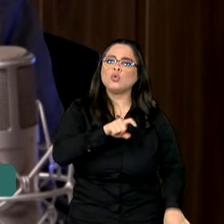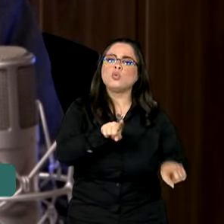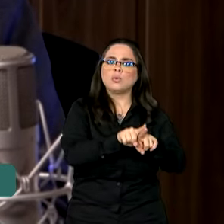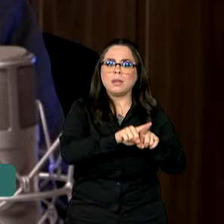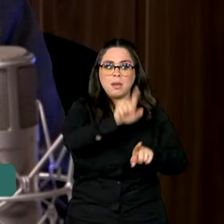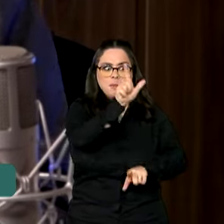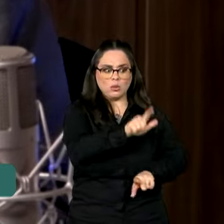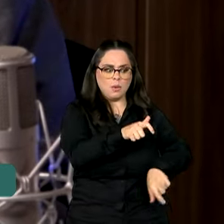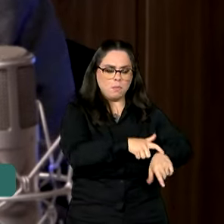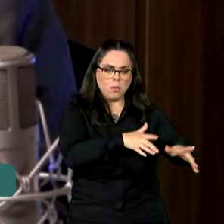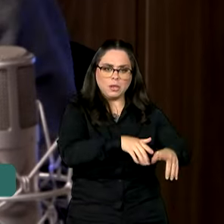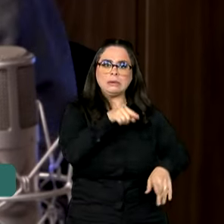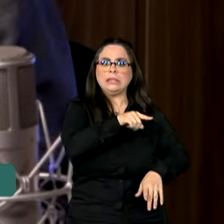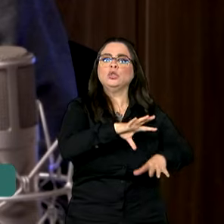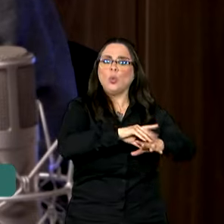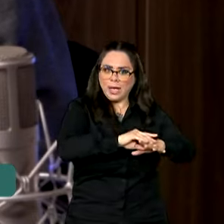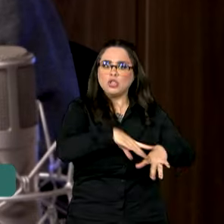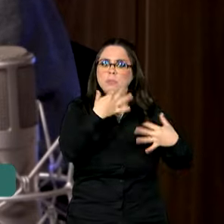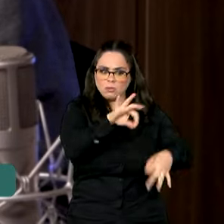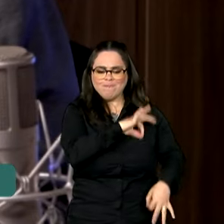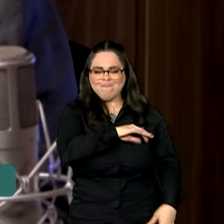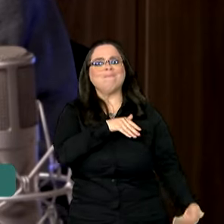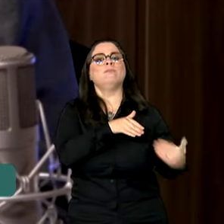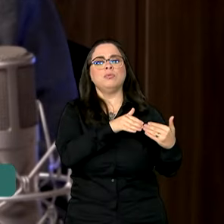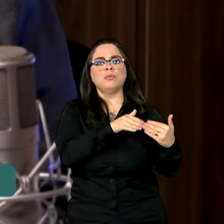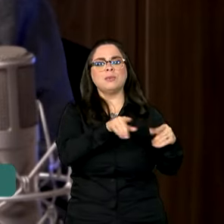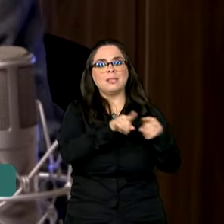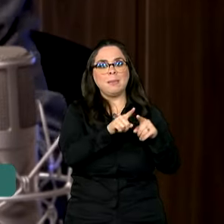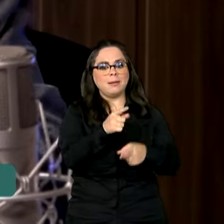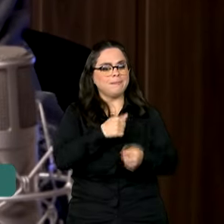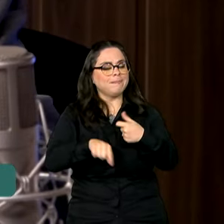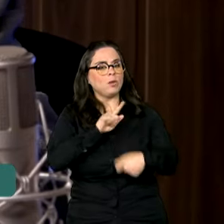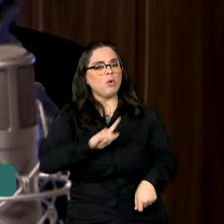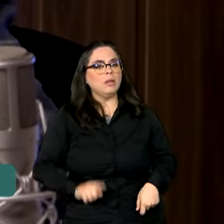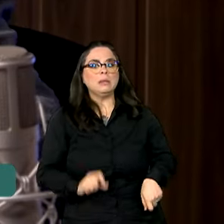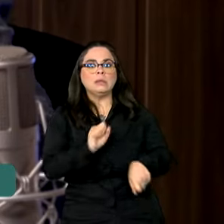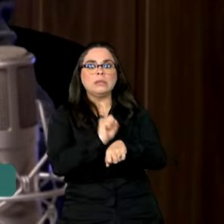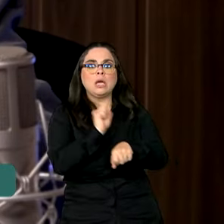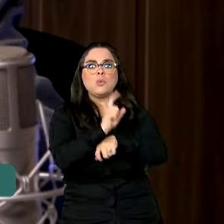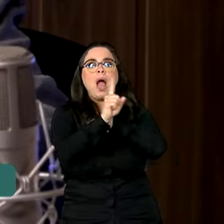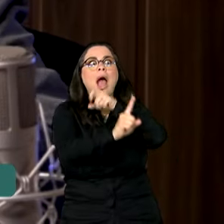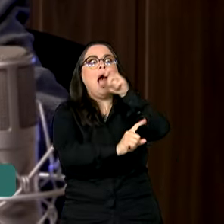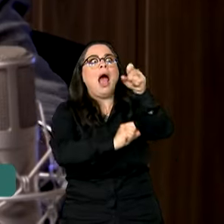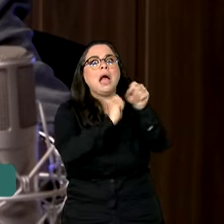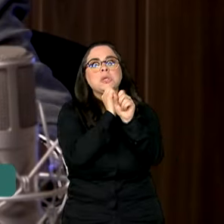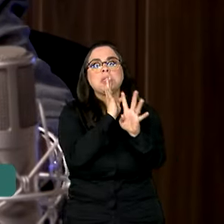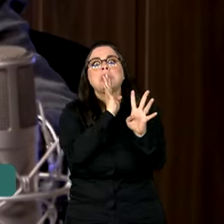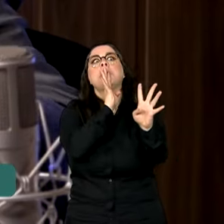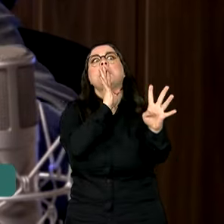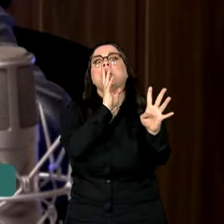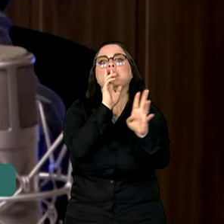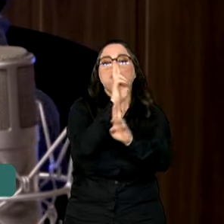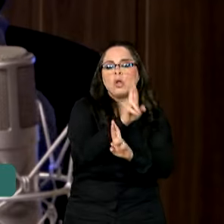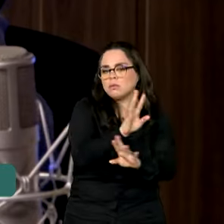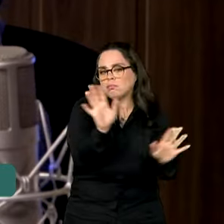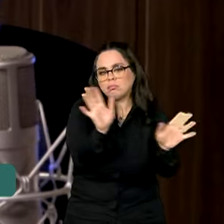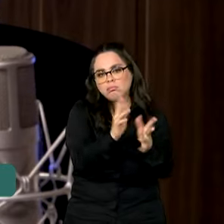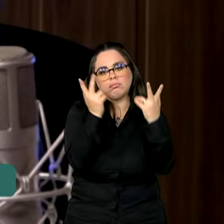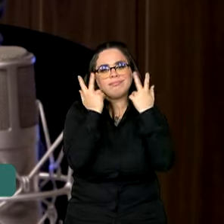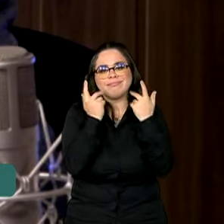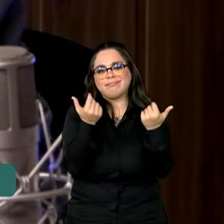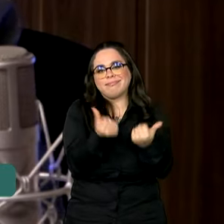a pessoa naquele momento que ela mais precisa, que ela está doente e economiza para o governo que não espera pagar um ano. Em vez de pagar um ano, paga normalmente